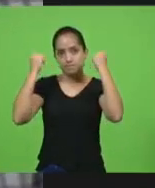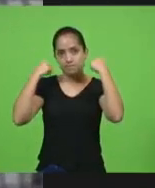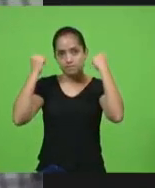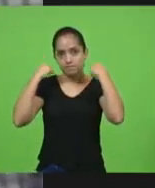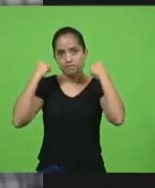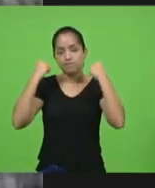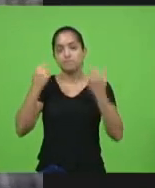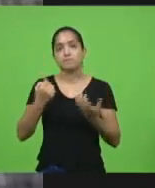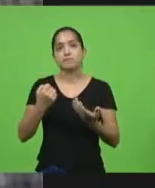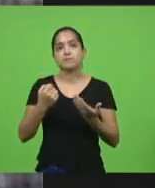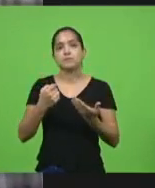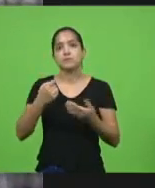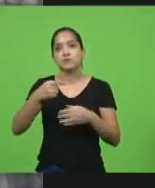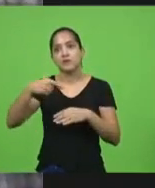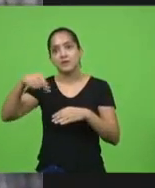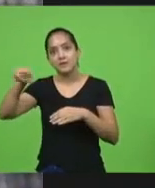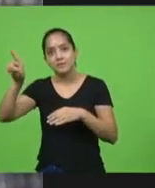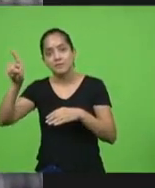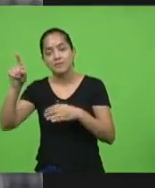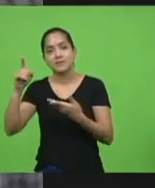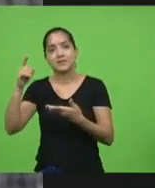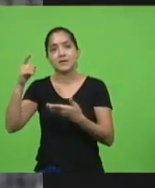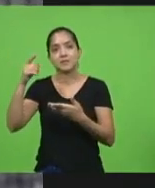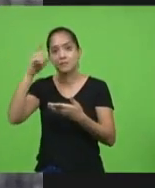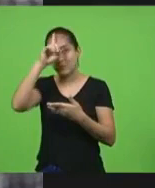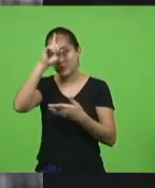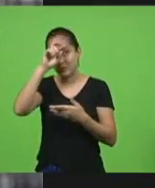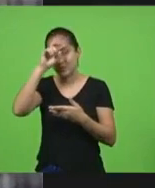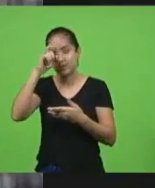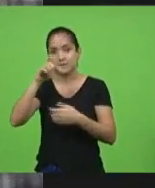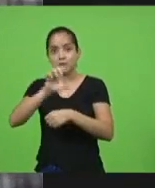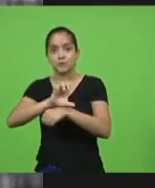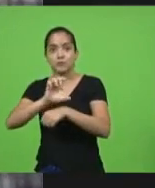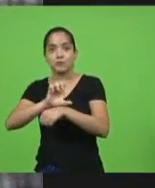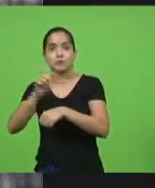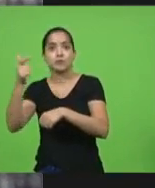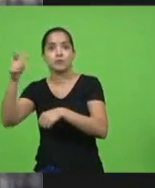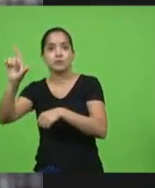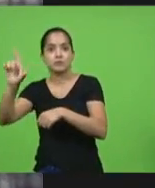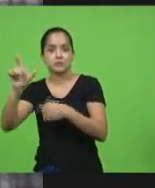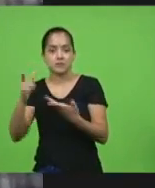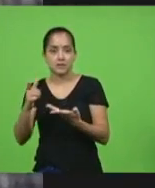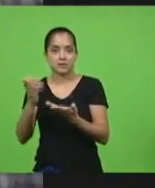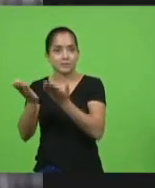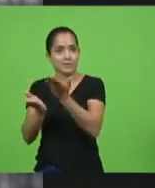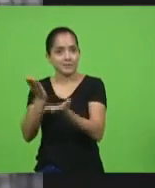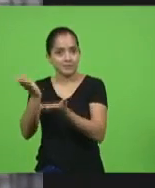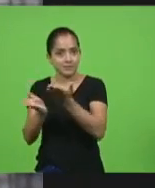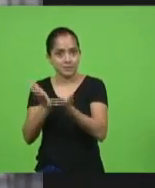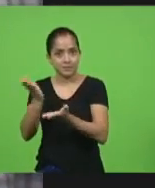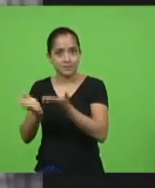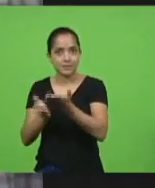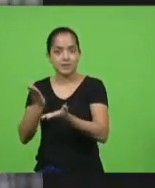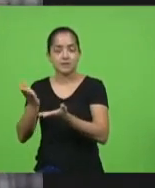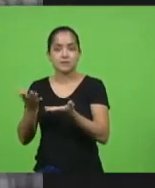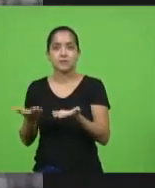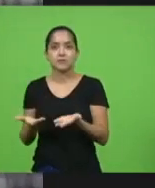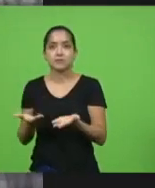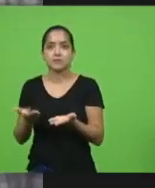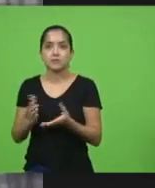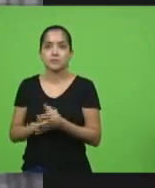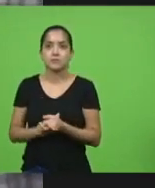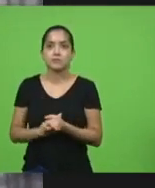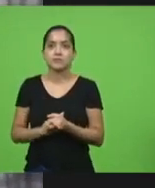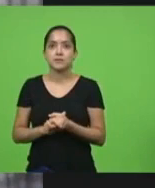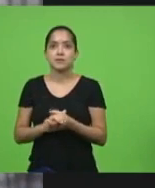Santo e voltaram, como eu costumo dizer, dentro de um saco plástico e num